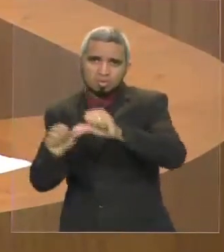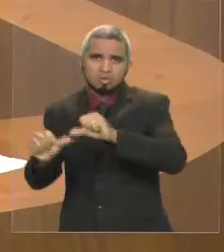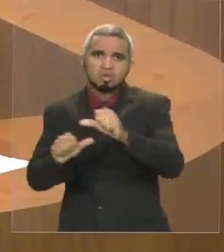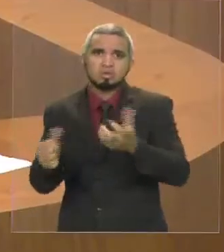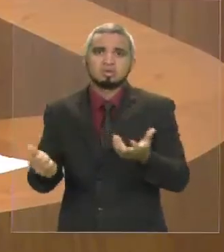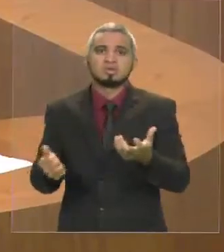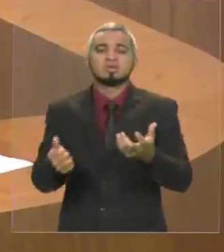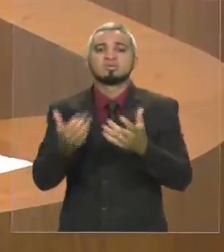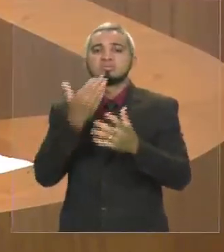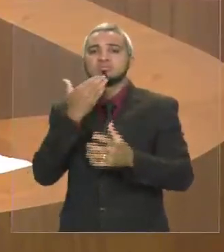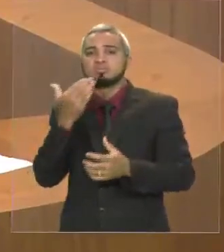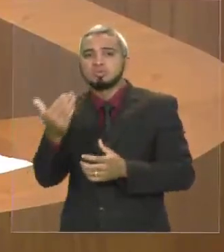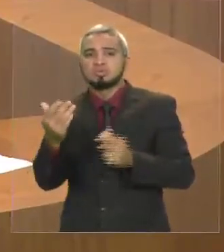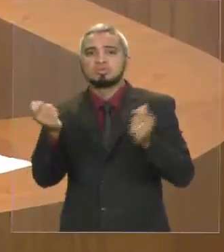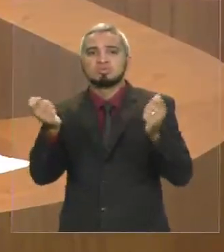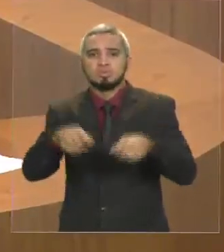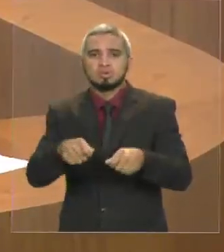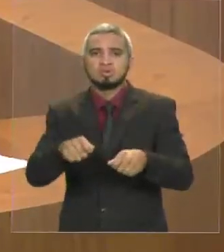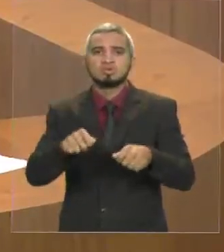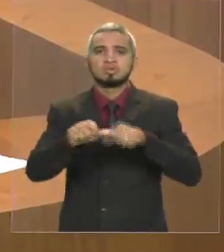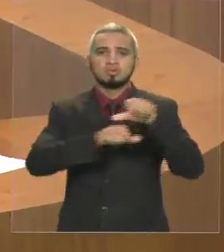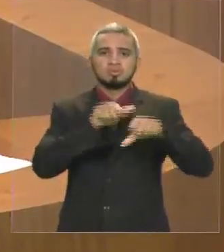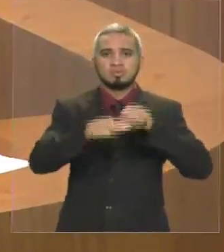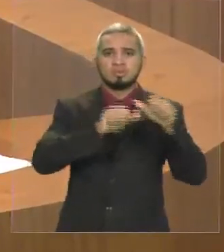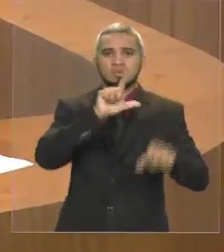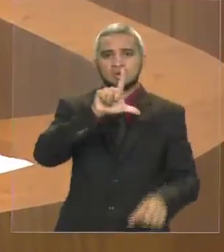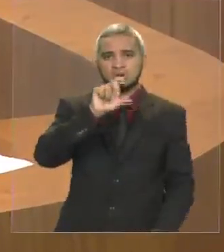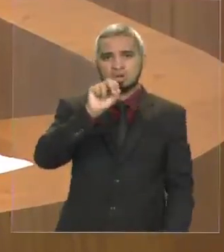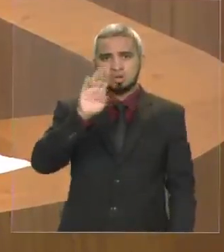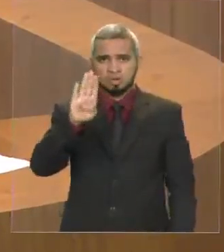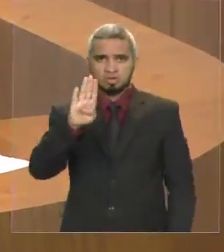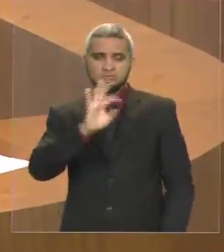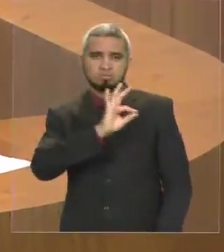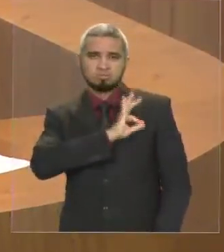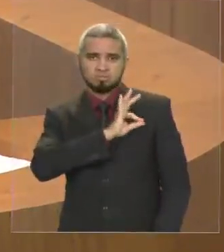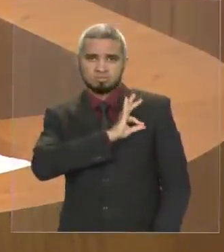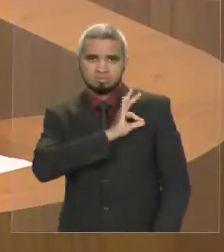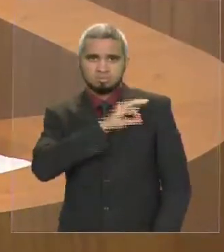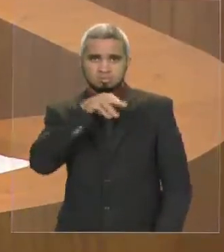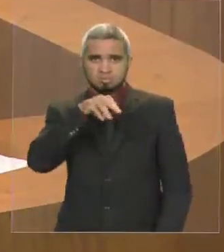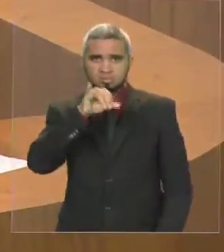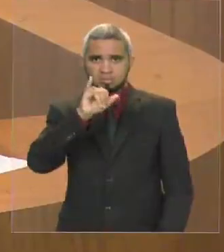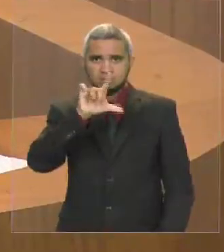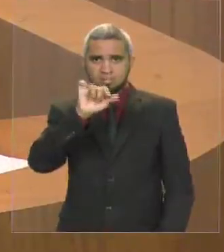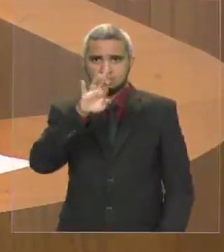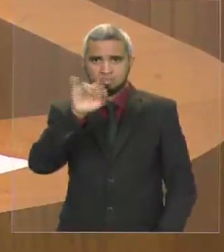revisto também a lobby da Polícia Militar e a lobby do Corpo de Bombeiros. Então, a todos, meu muito obrigado e que Deus nos abençoe.